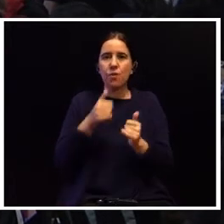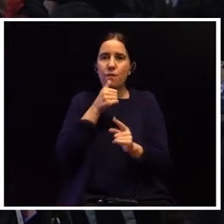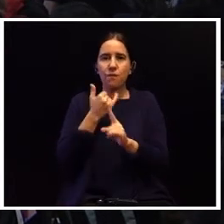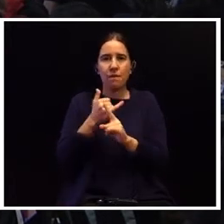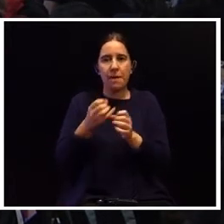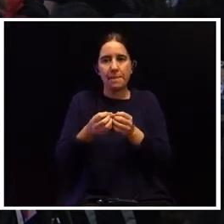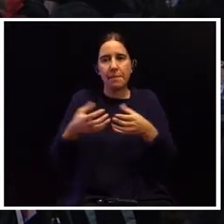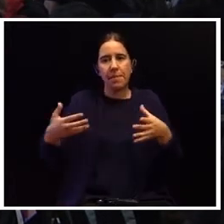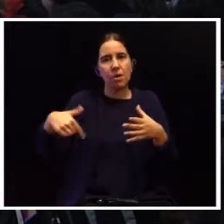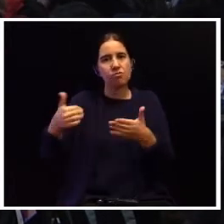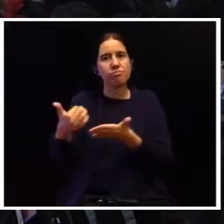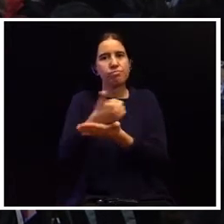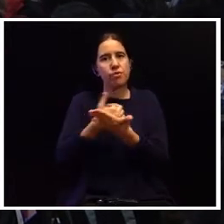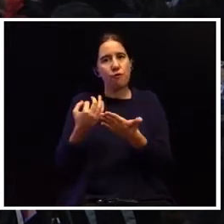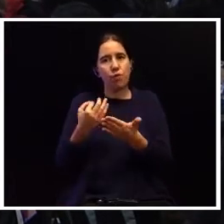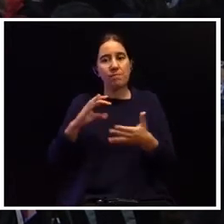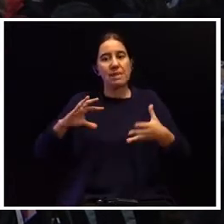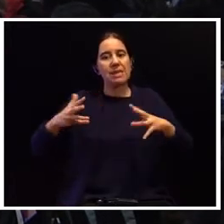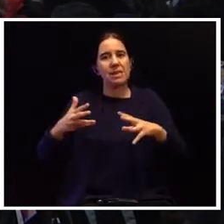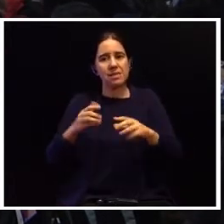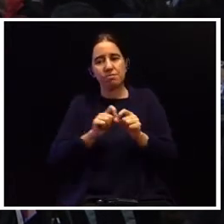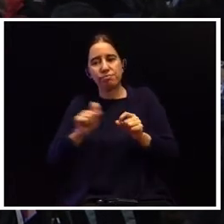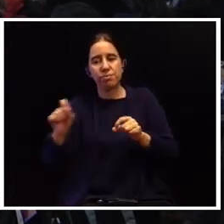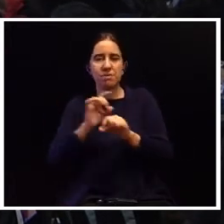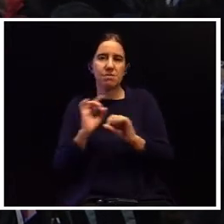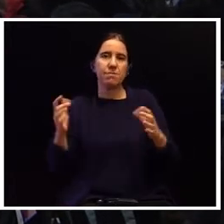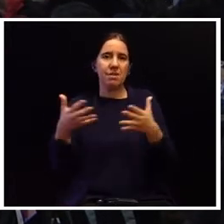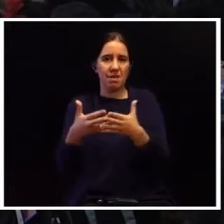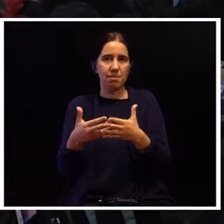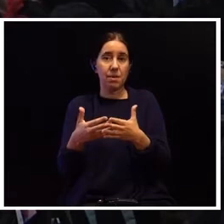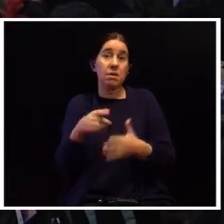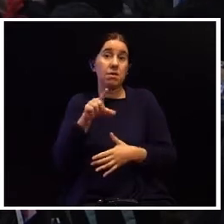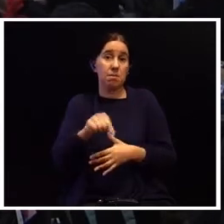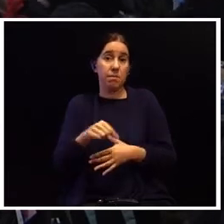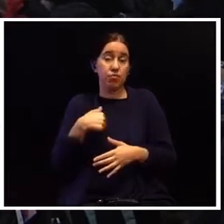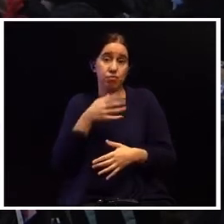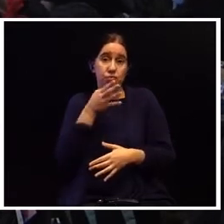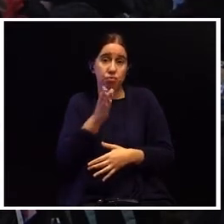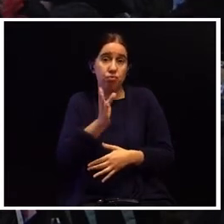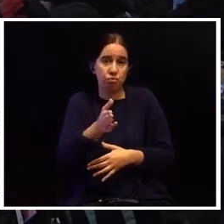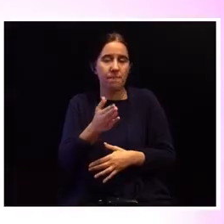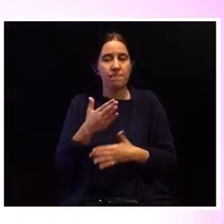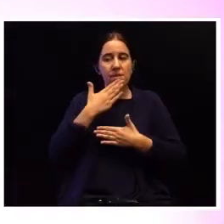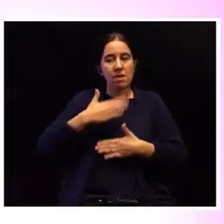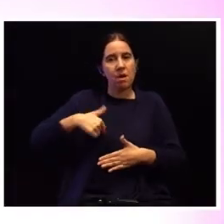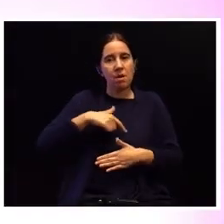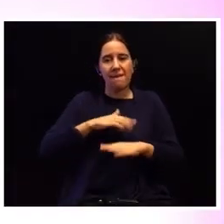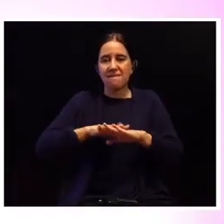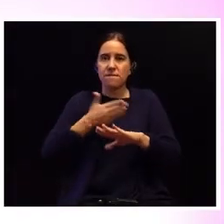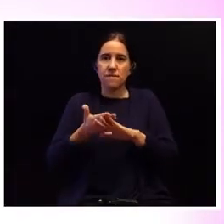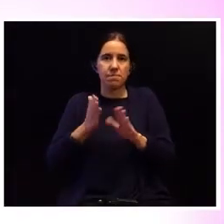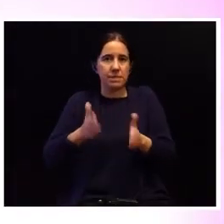que registámos durante a crise pandémica, que também já referi, que nos levou a ter de intensificar